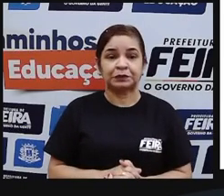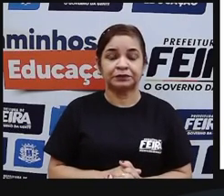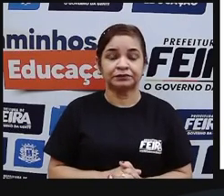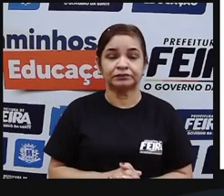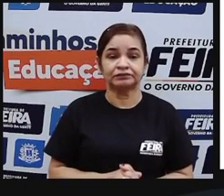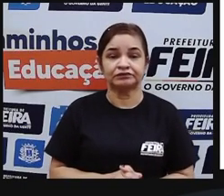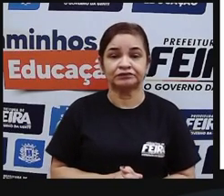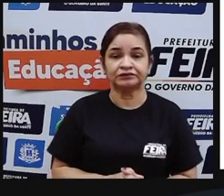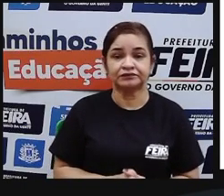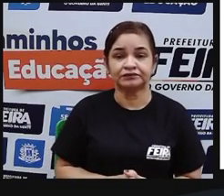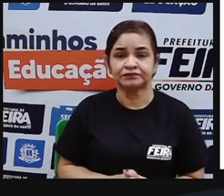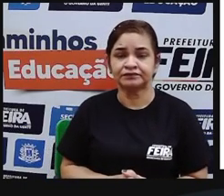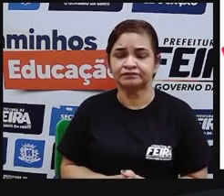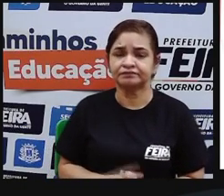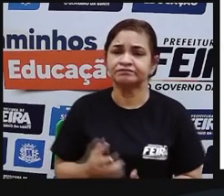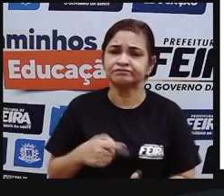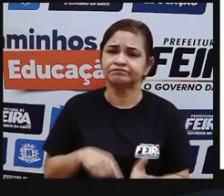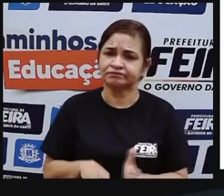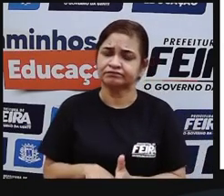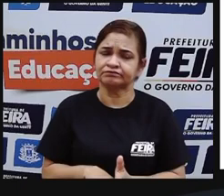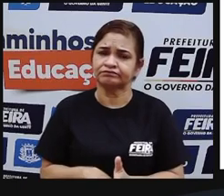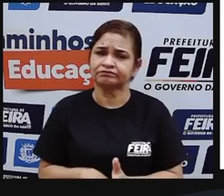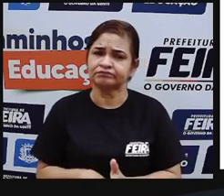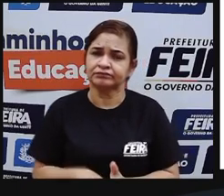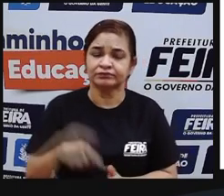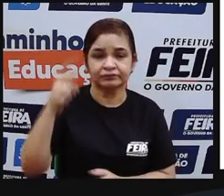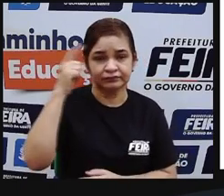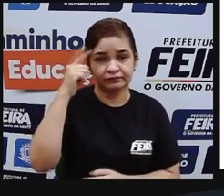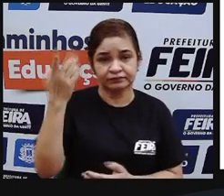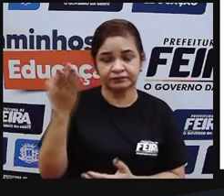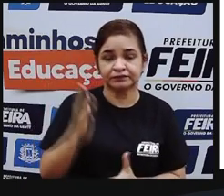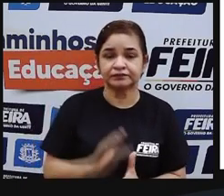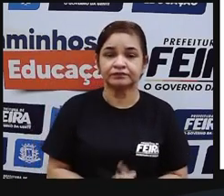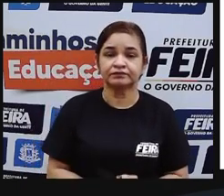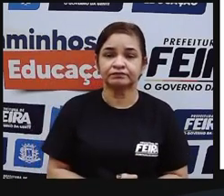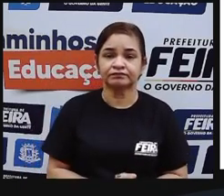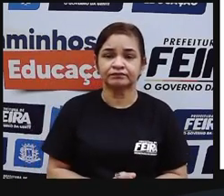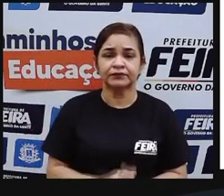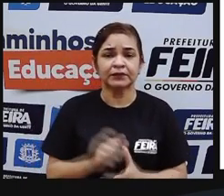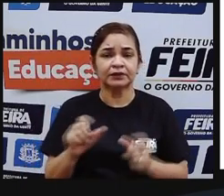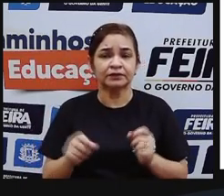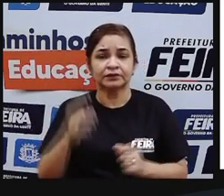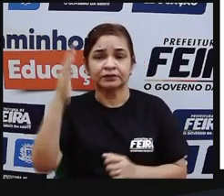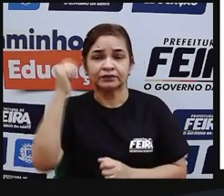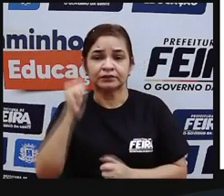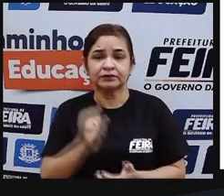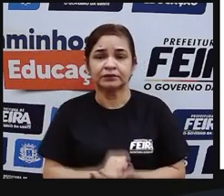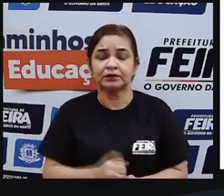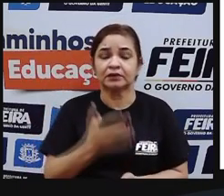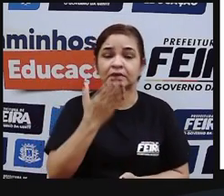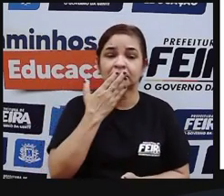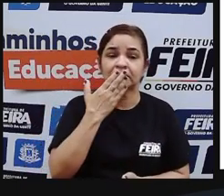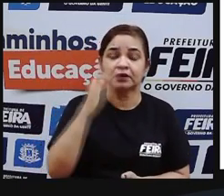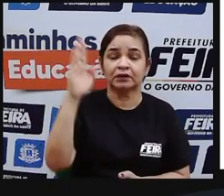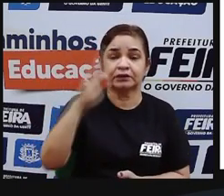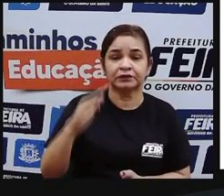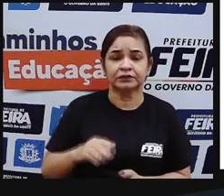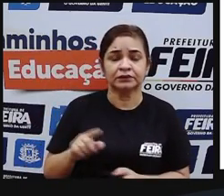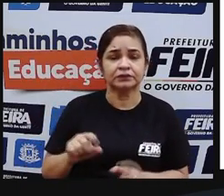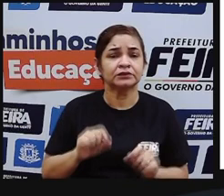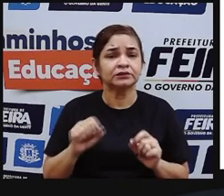E aí umas perguntas. Vamos refletir? O que você sabe sobre os indígenas